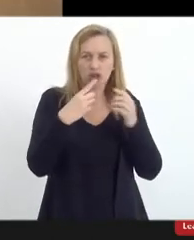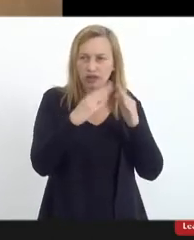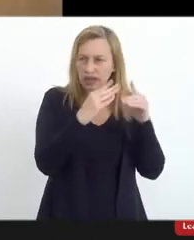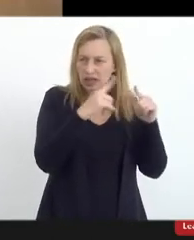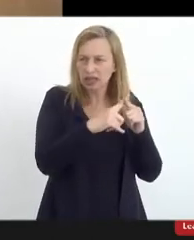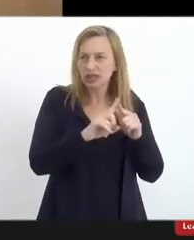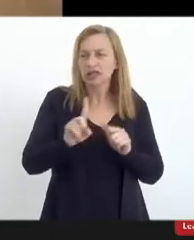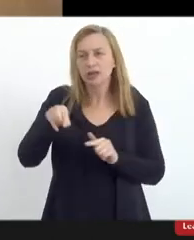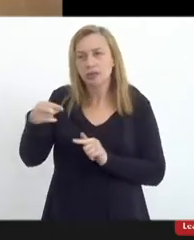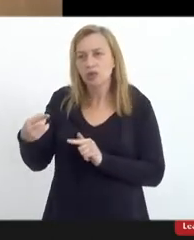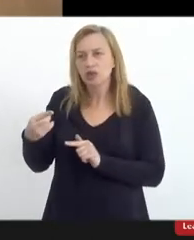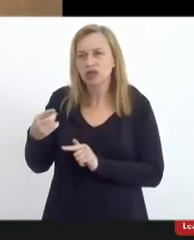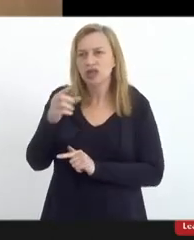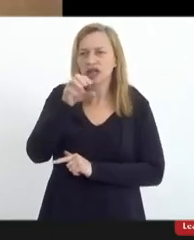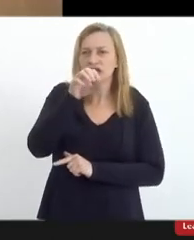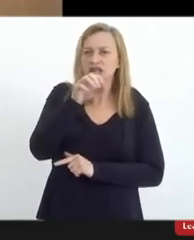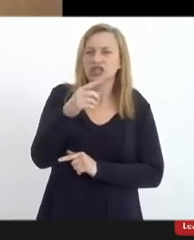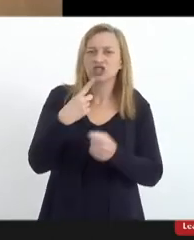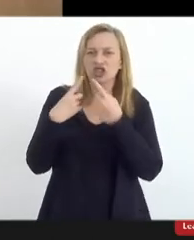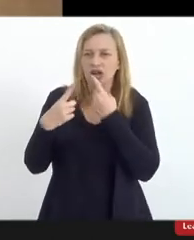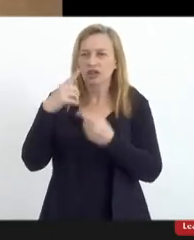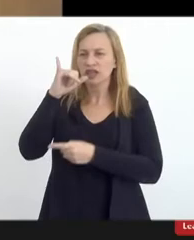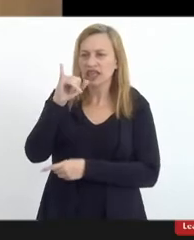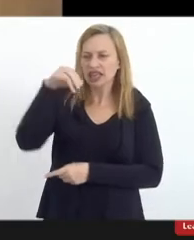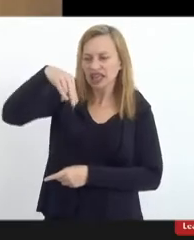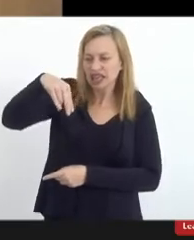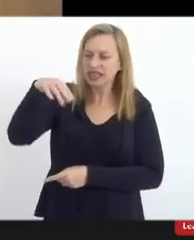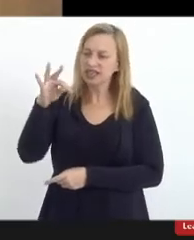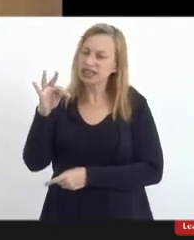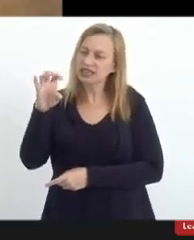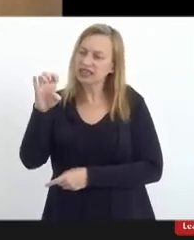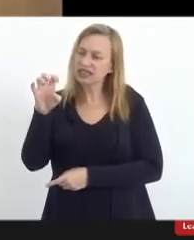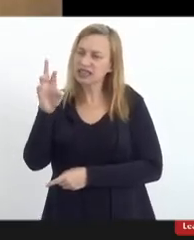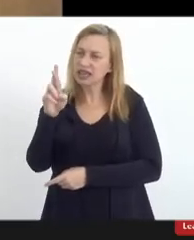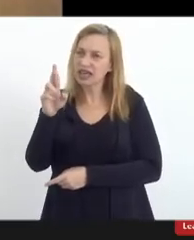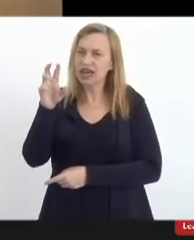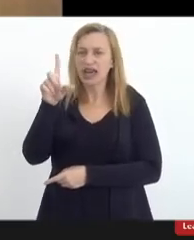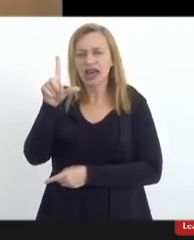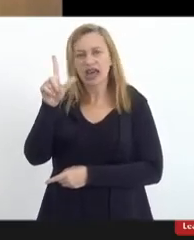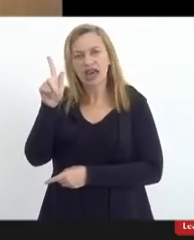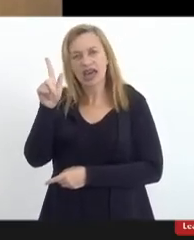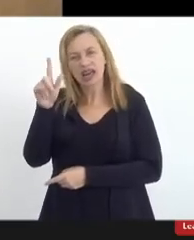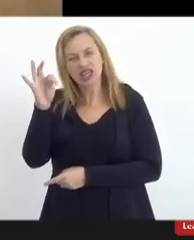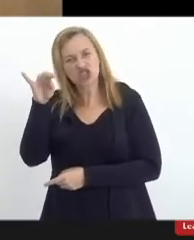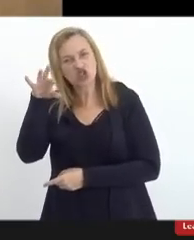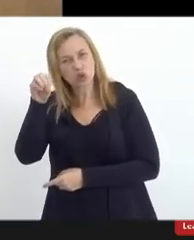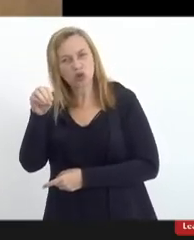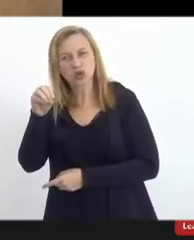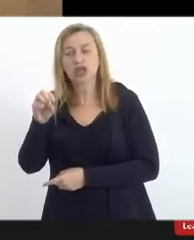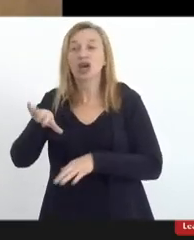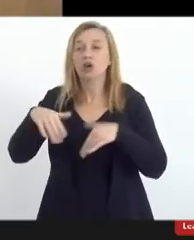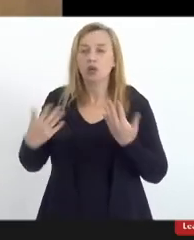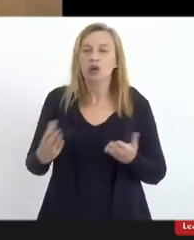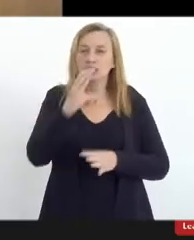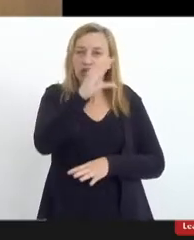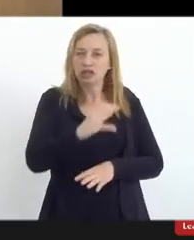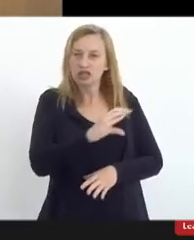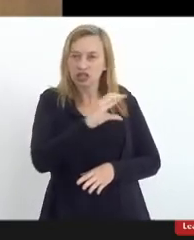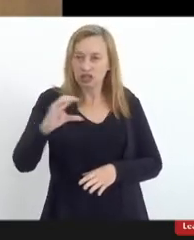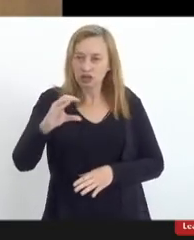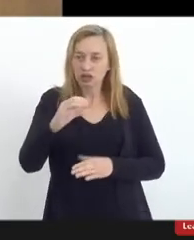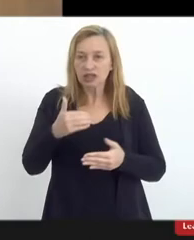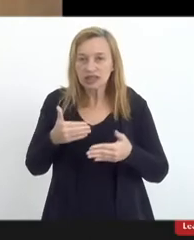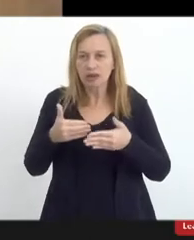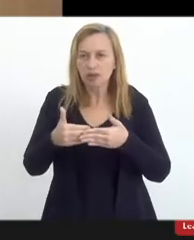interreligioso, que é quando a Igreja Católica dialoga, se aproxima,